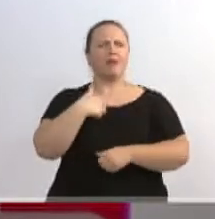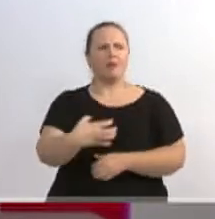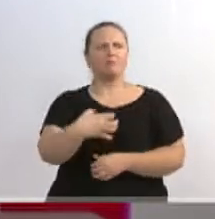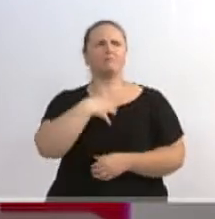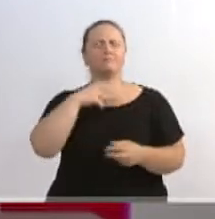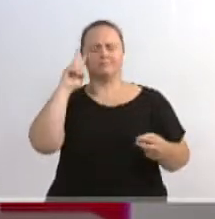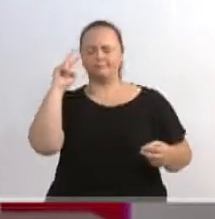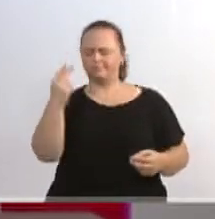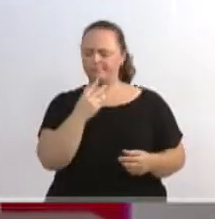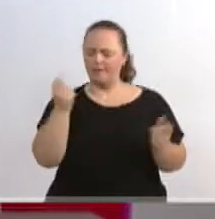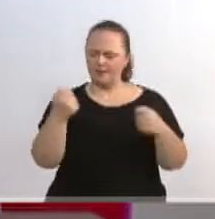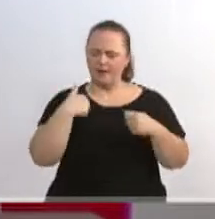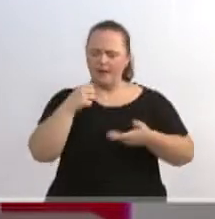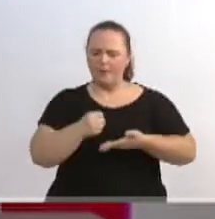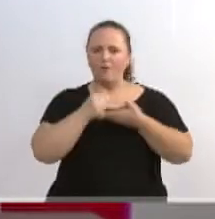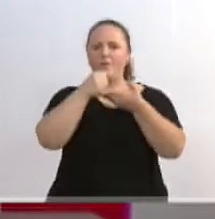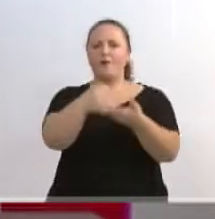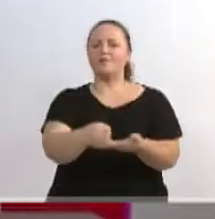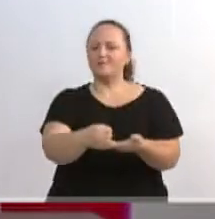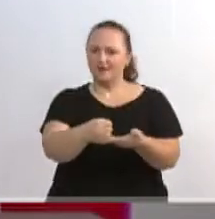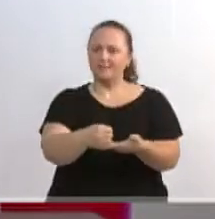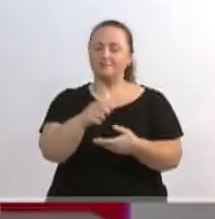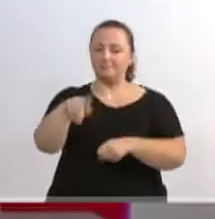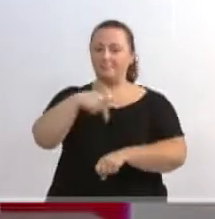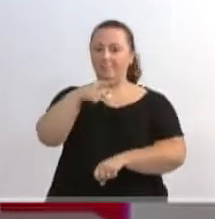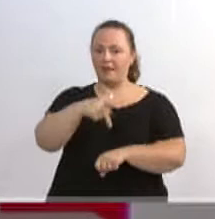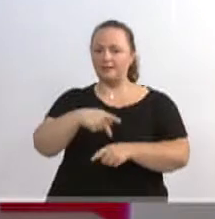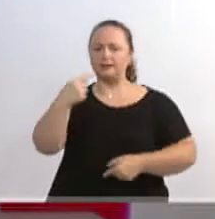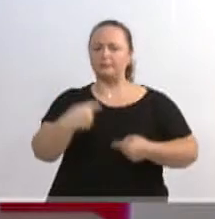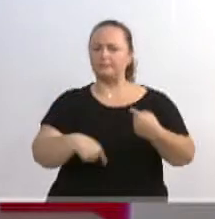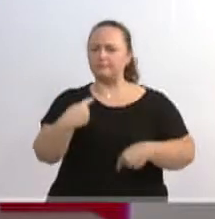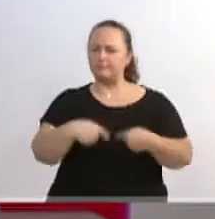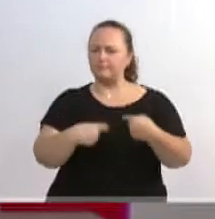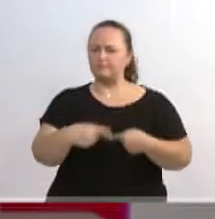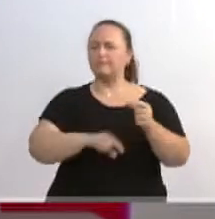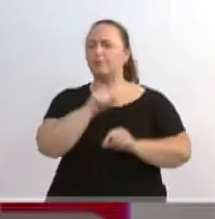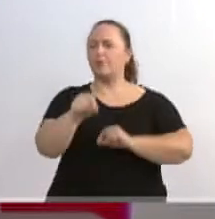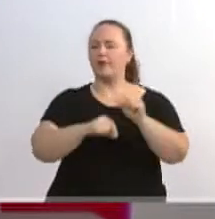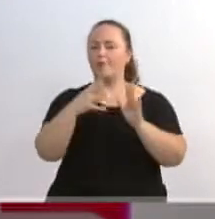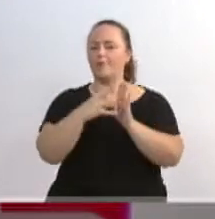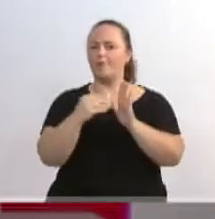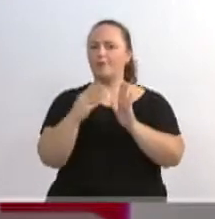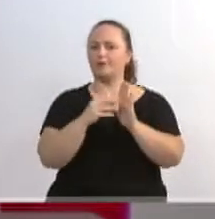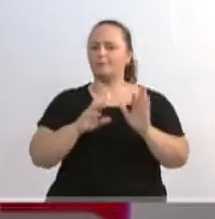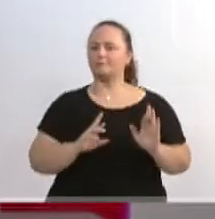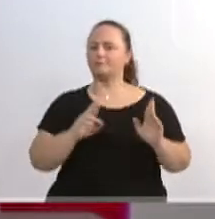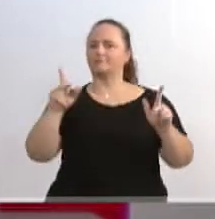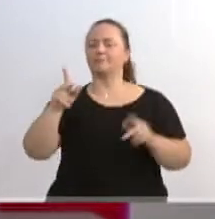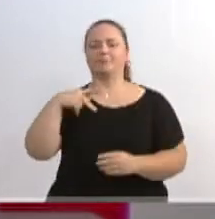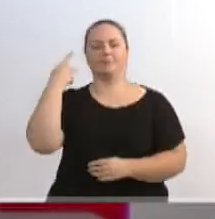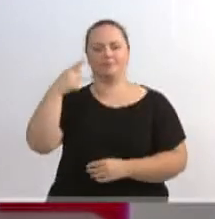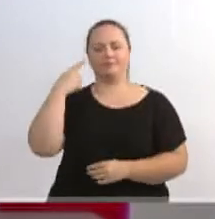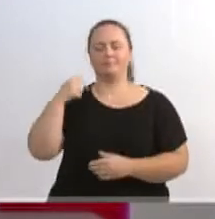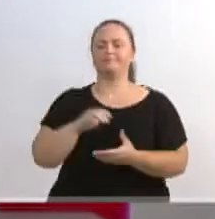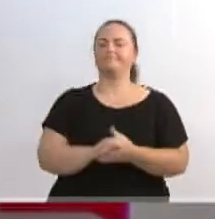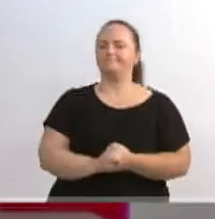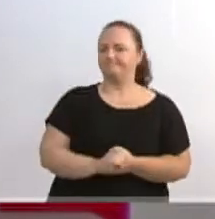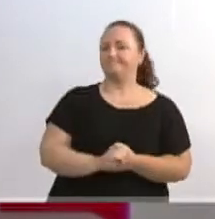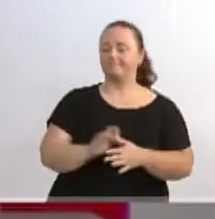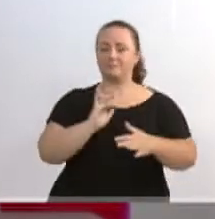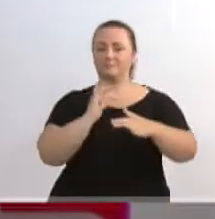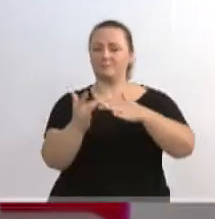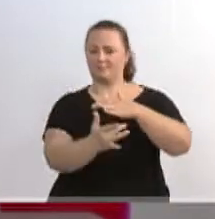vejo que o país como um todo está discutindo um novo modelo político. E eu quero deixar muito claro que algumas coisas que a gente vê em relação às redes sociais, aos comentários,